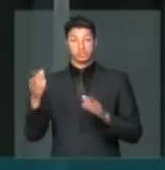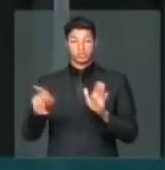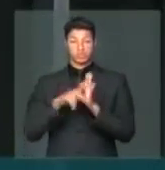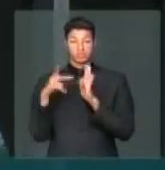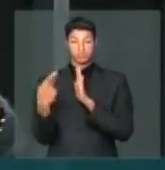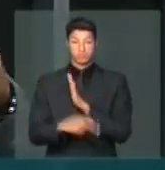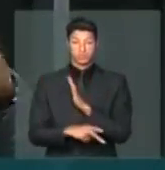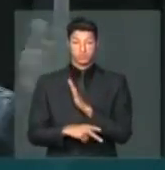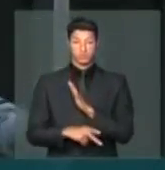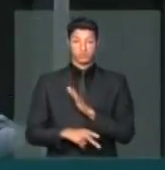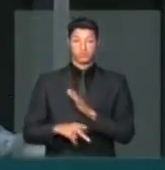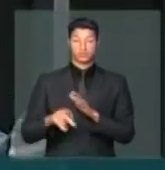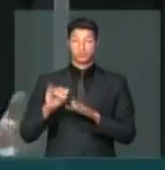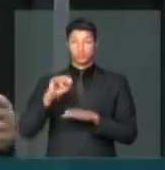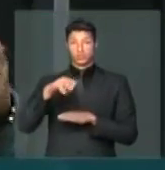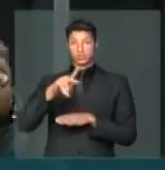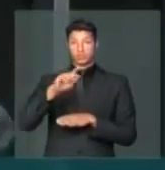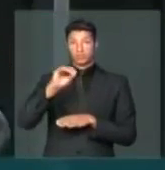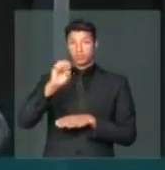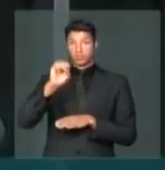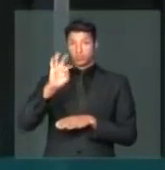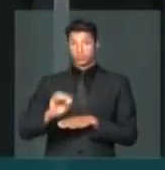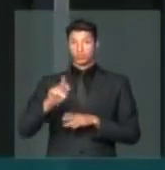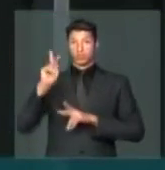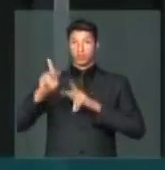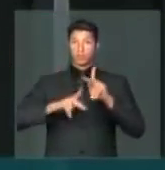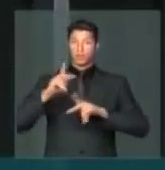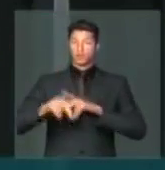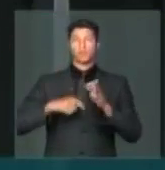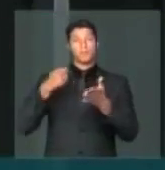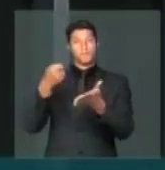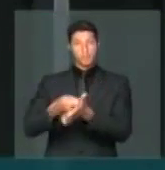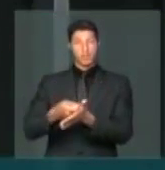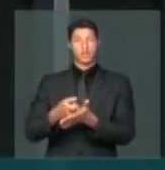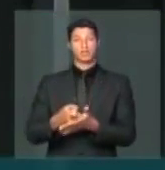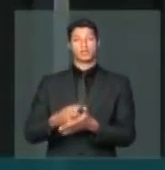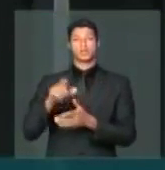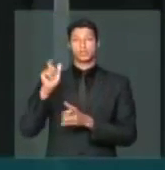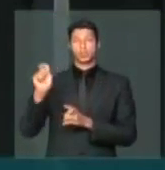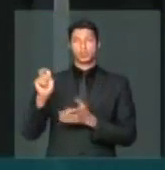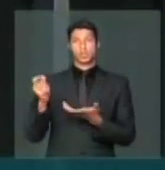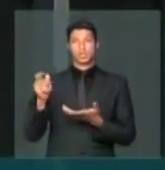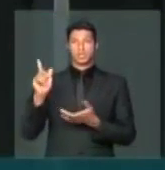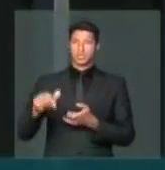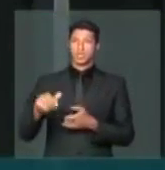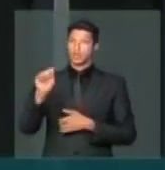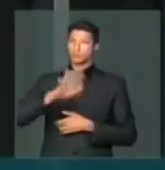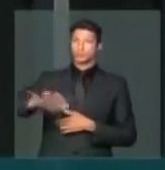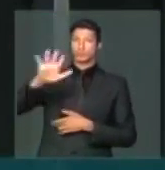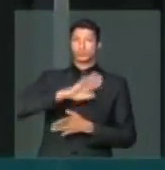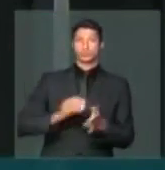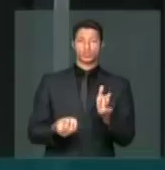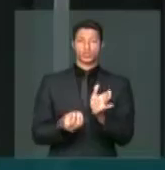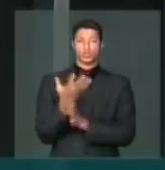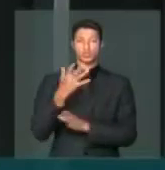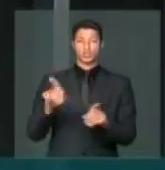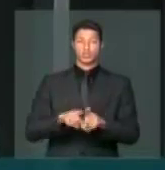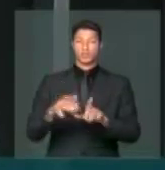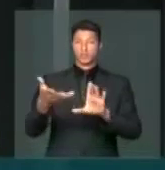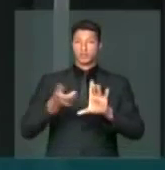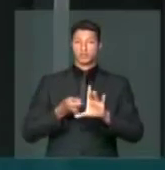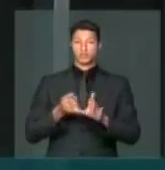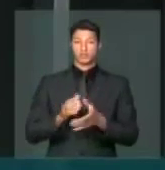vem dos impostos que a população paga, daquilo que é gerado e